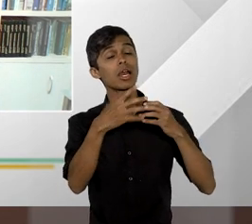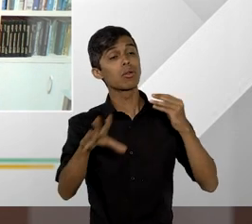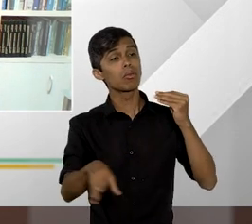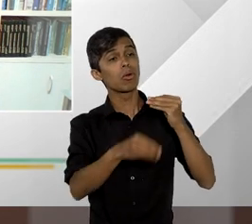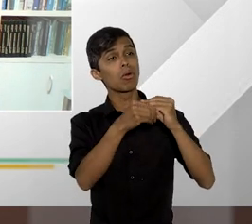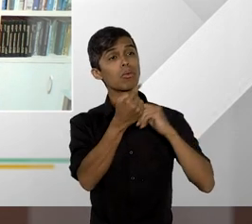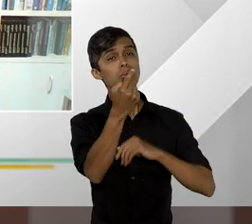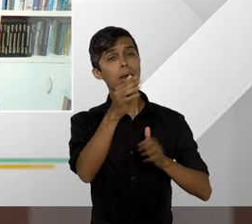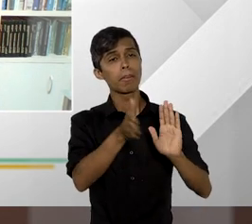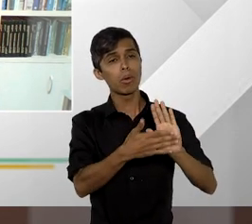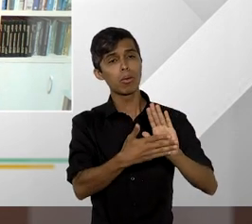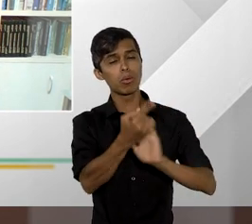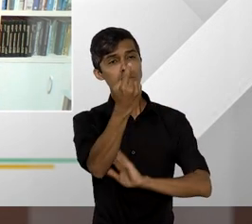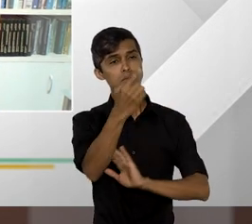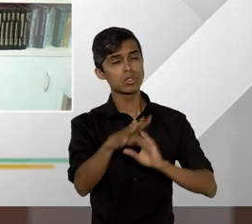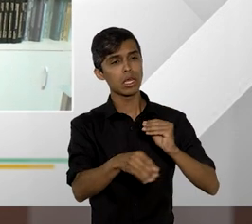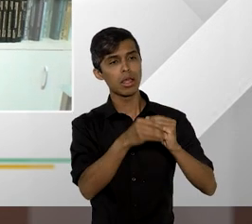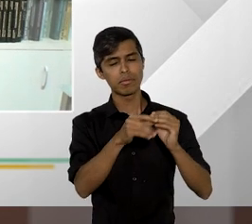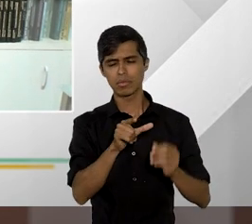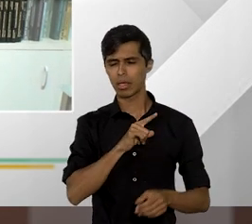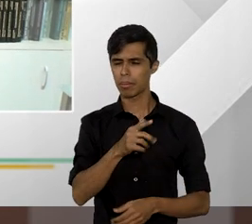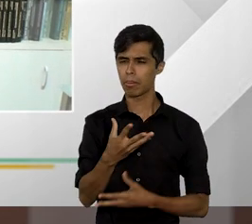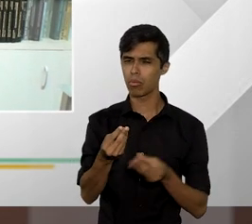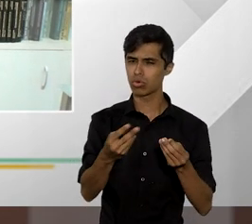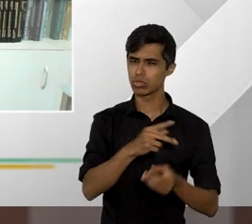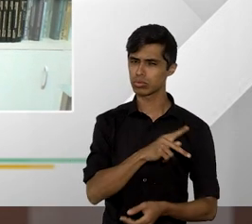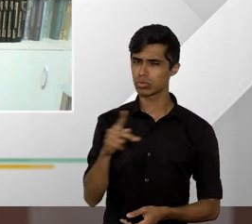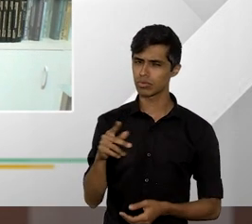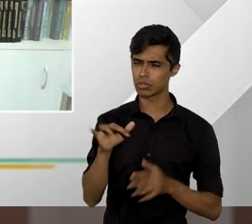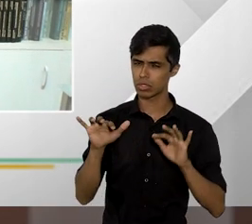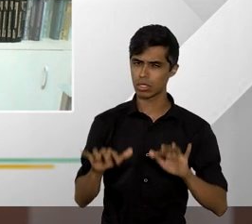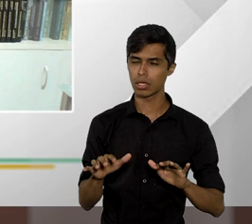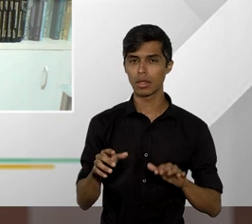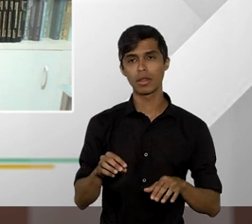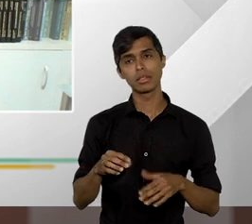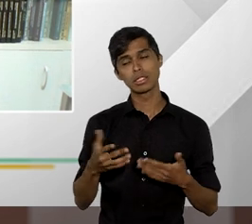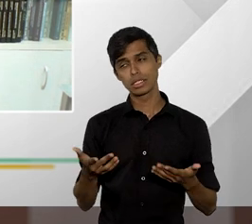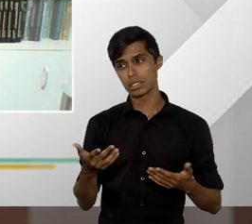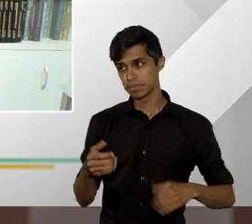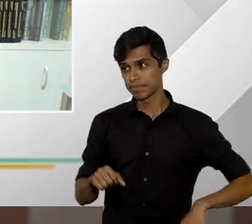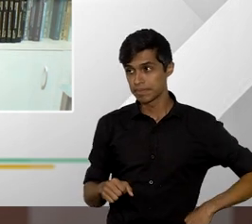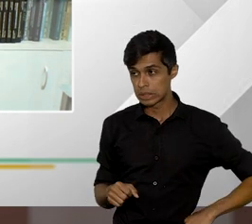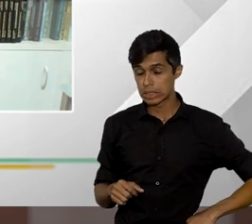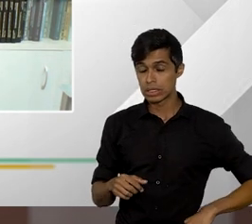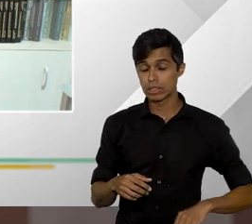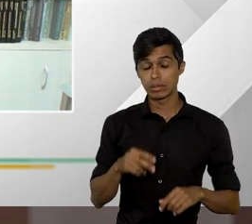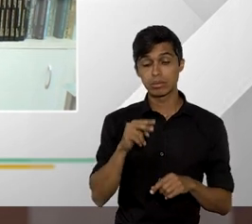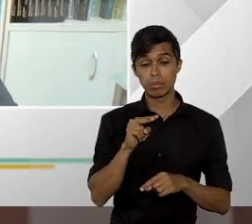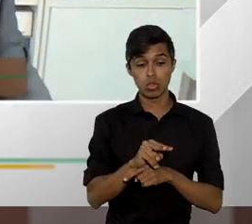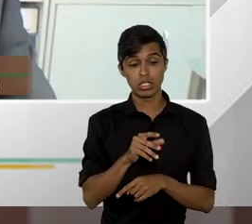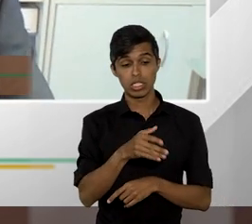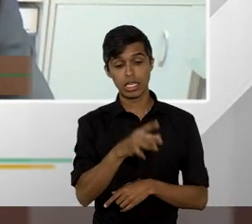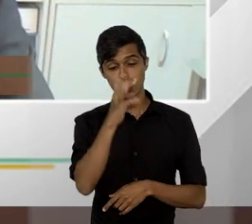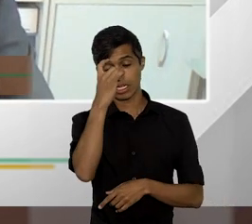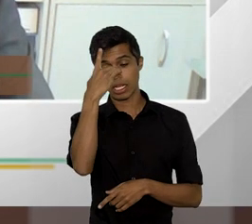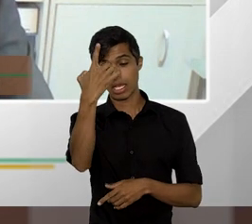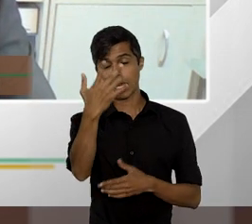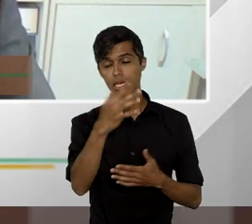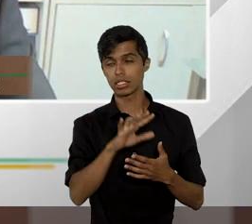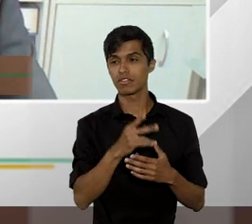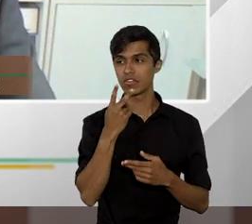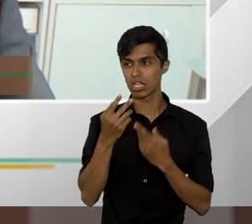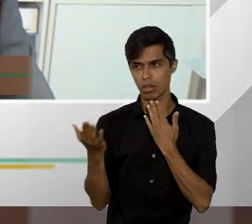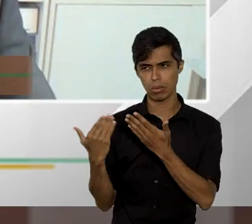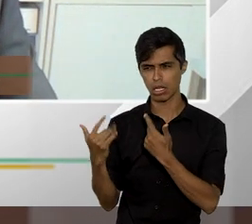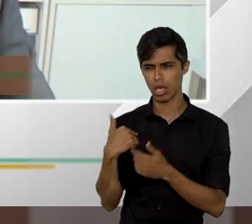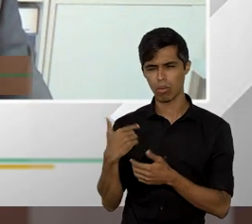rapidamente aqui tem alguns professores professor que vem defendendo vem conversando com alguns professores sobre isso por